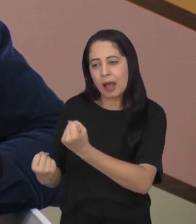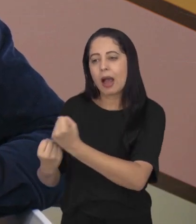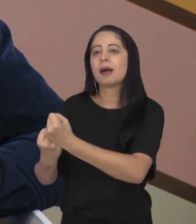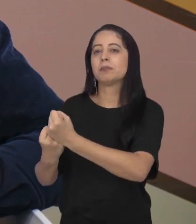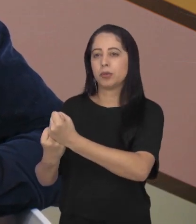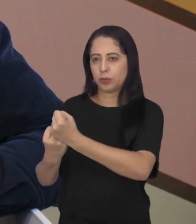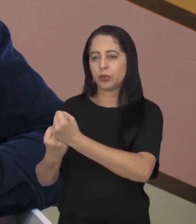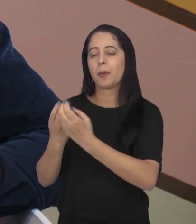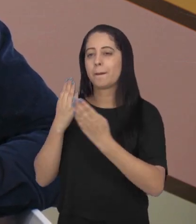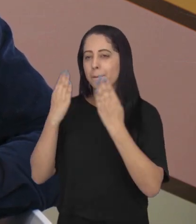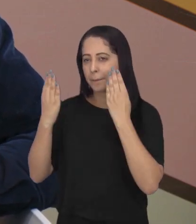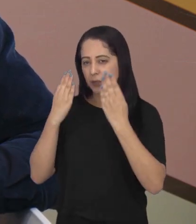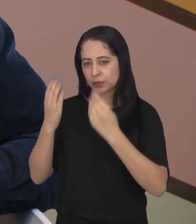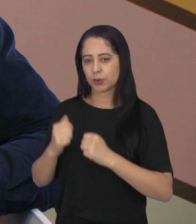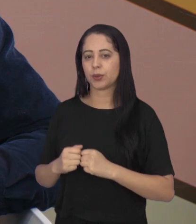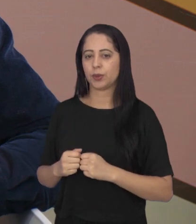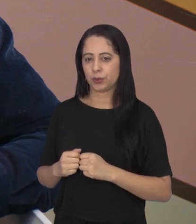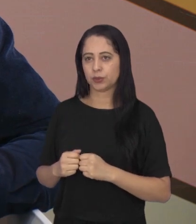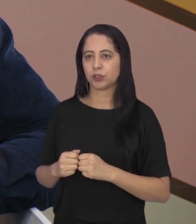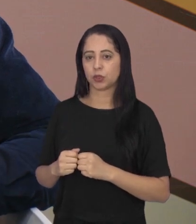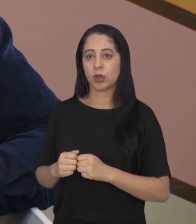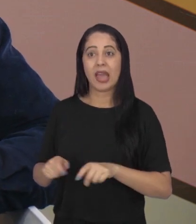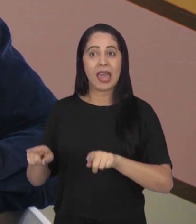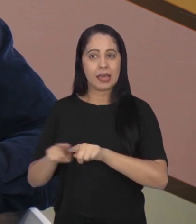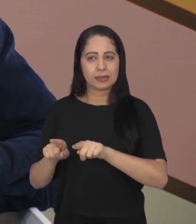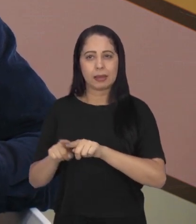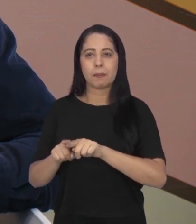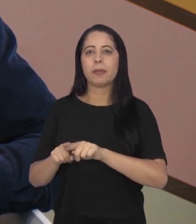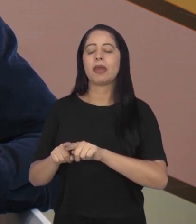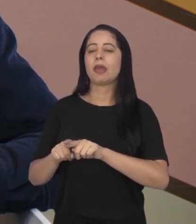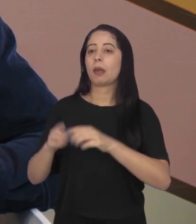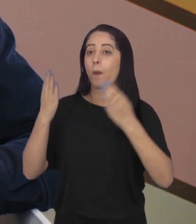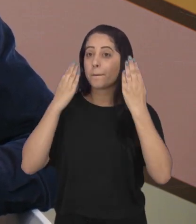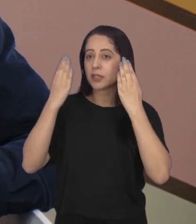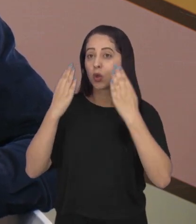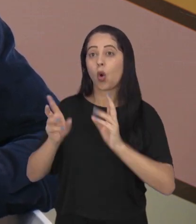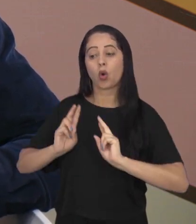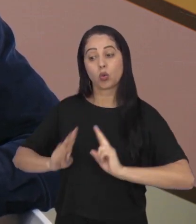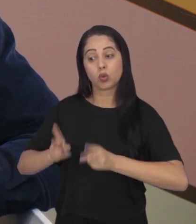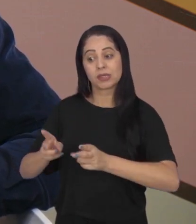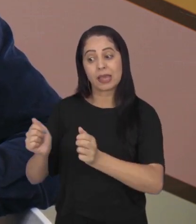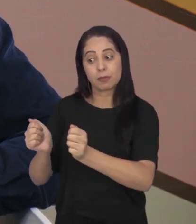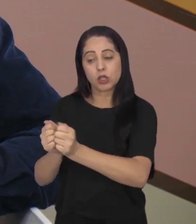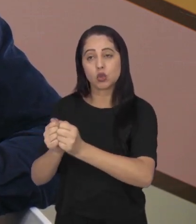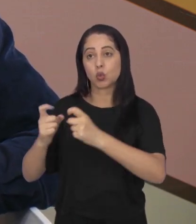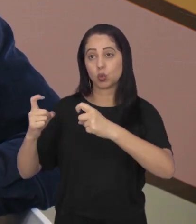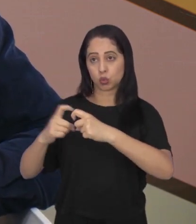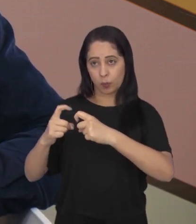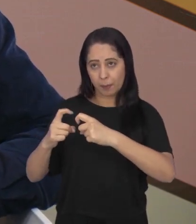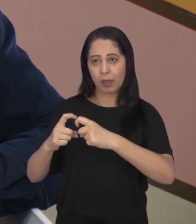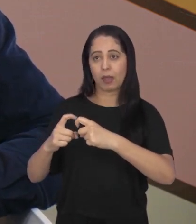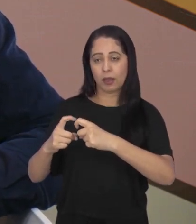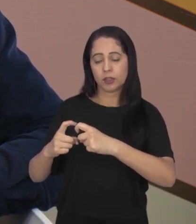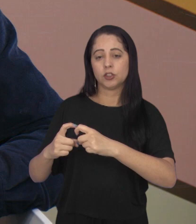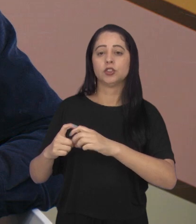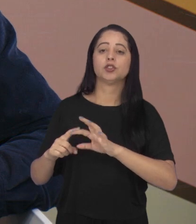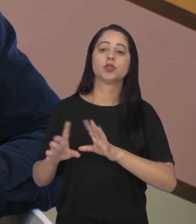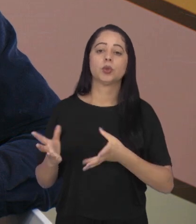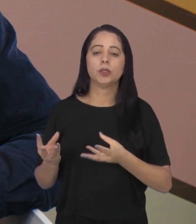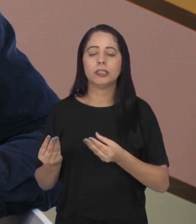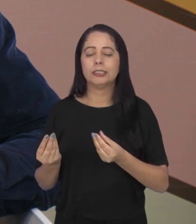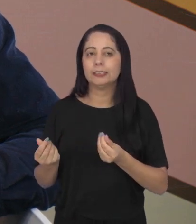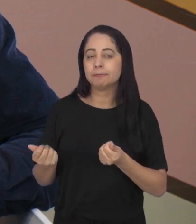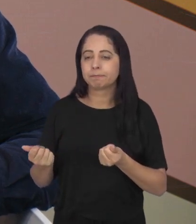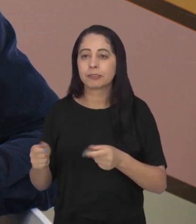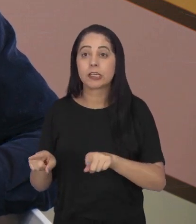suporte a eles. A psicologia acompanha os médicos nas orientações com esses pais. Então, eu vejo que também tem um